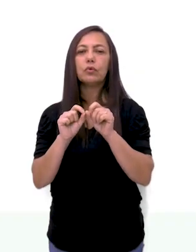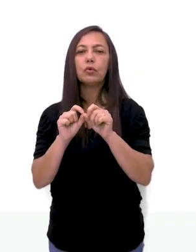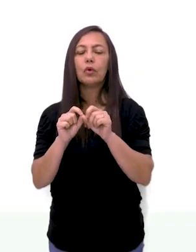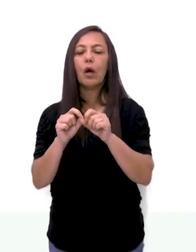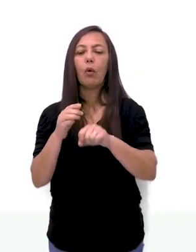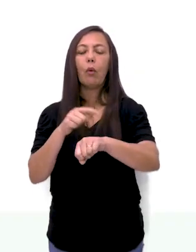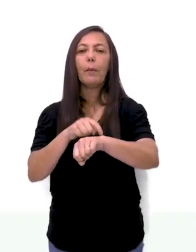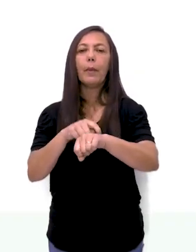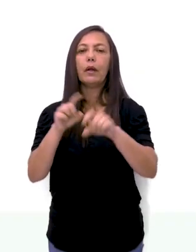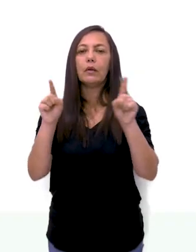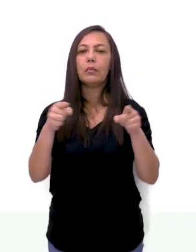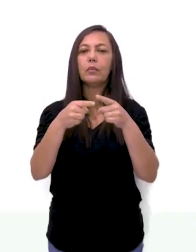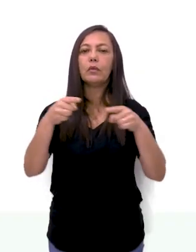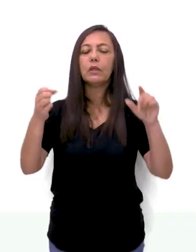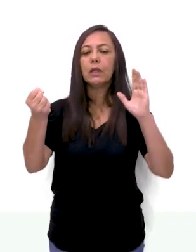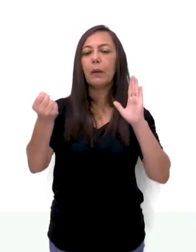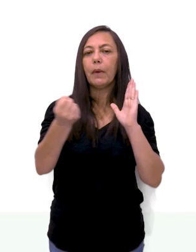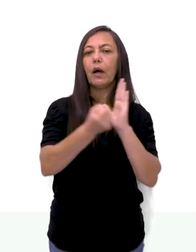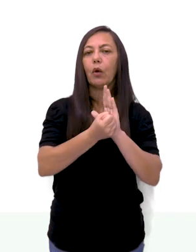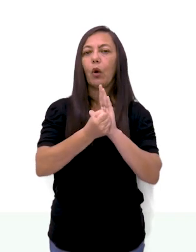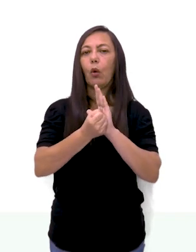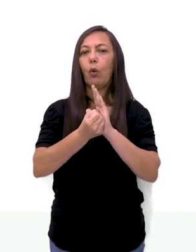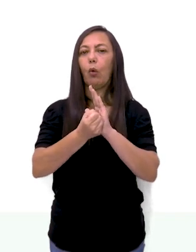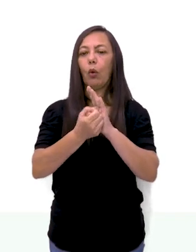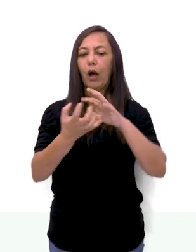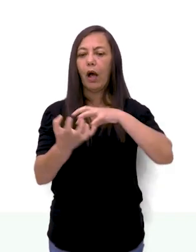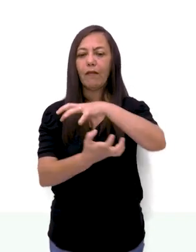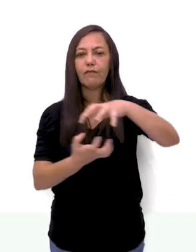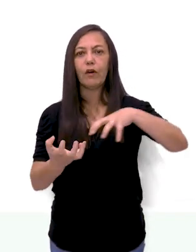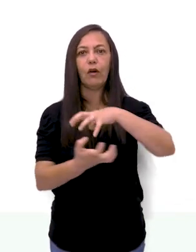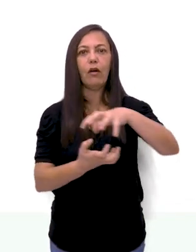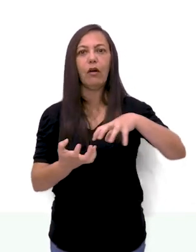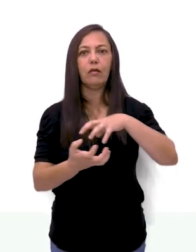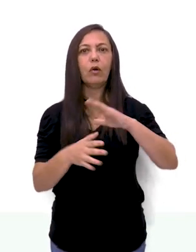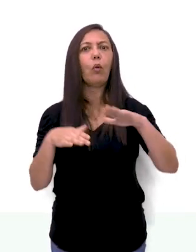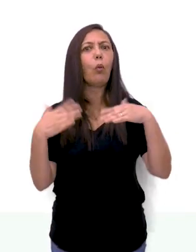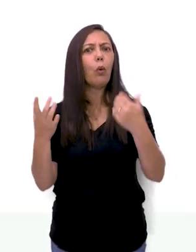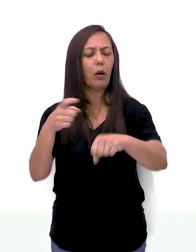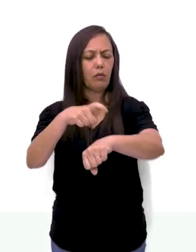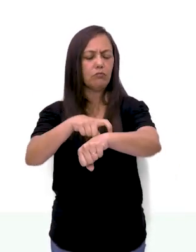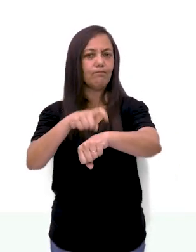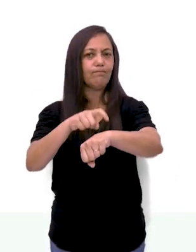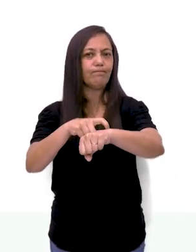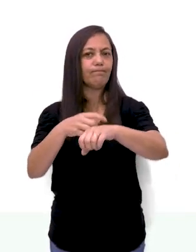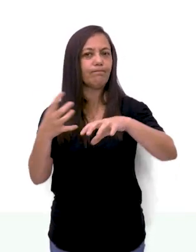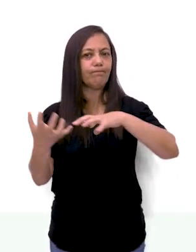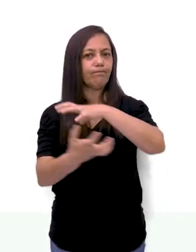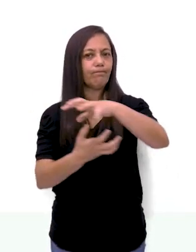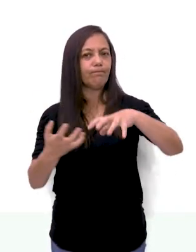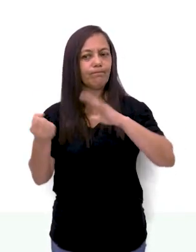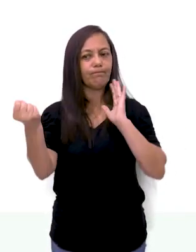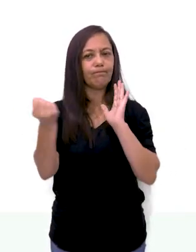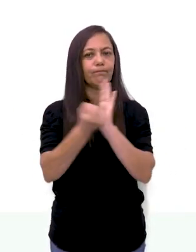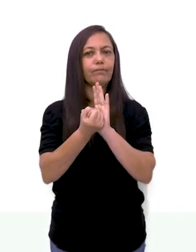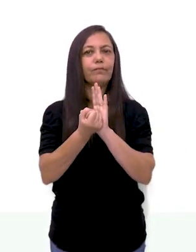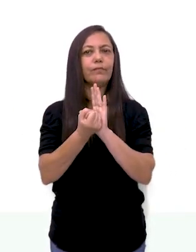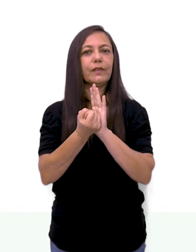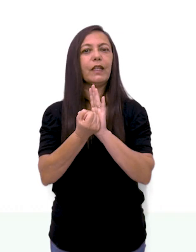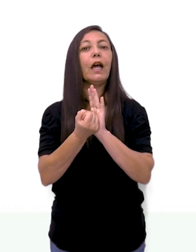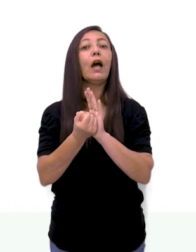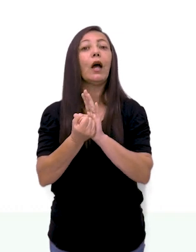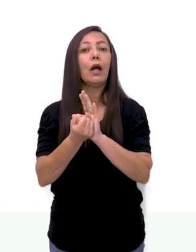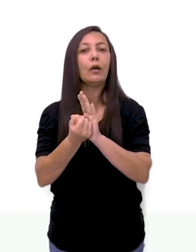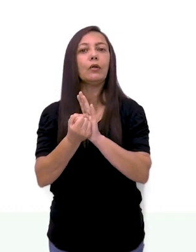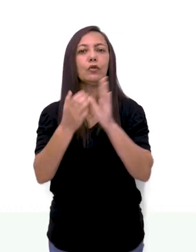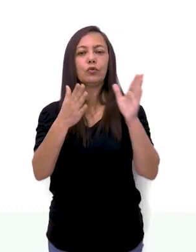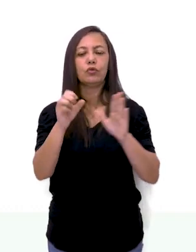período musical que marcou a Grande Revolução. Qual foi esse período musical que marcou a Grande Revolução? Todos sabem que foi justamente